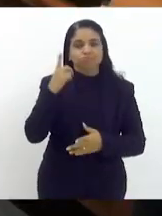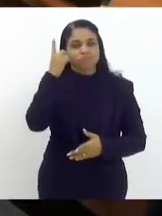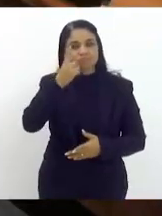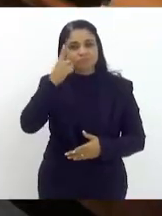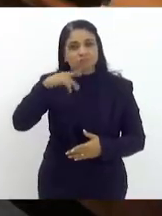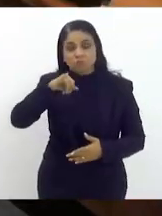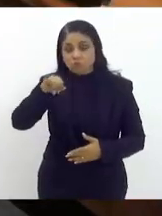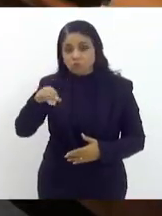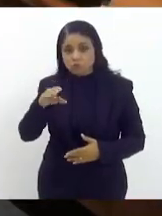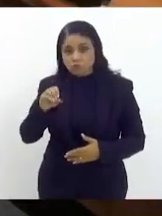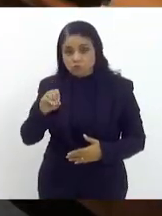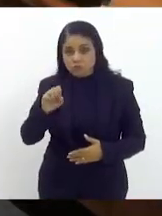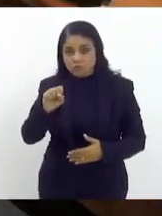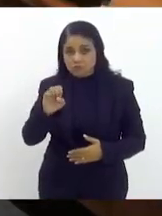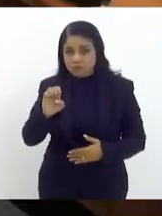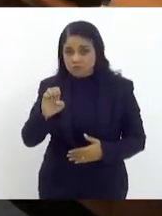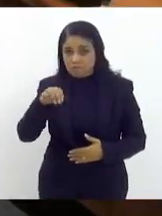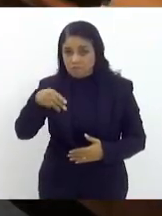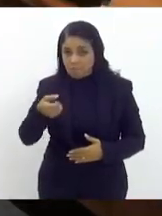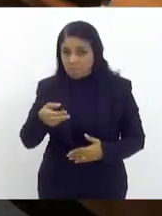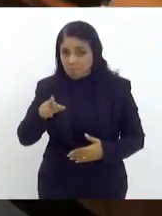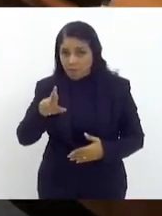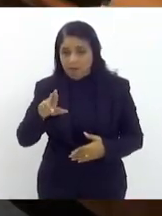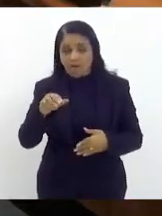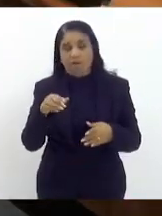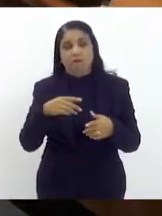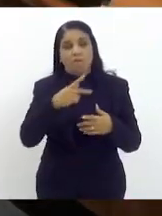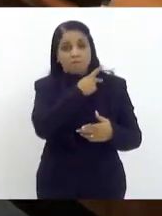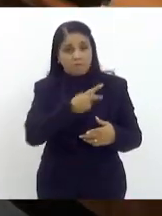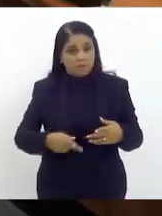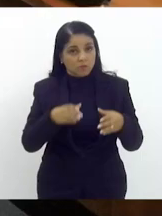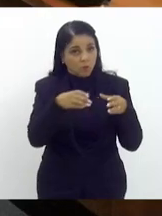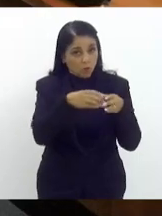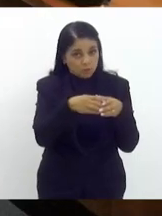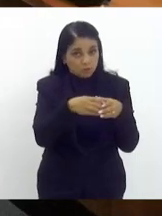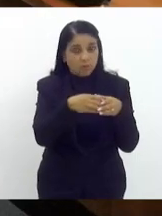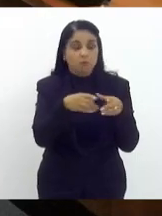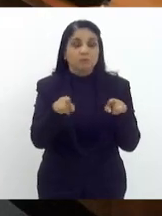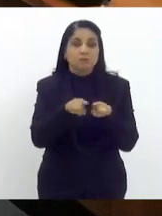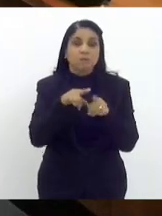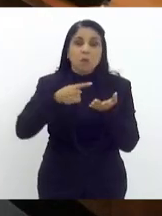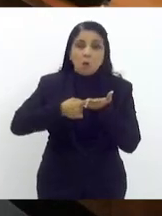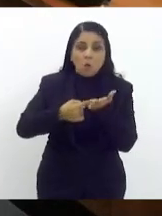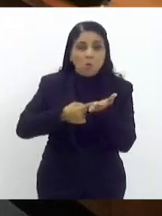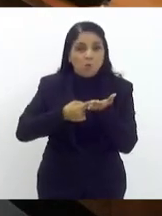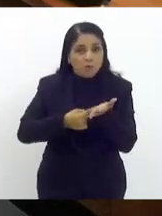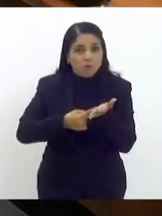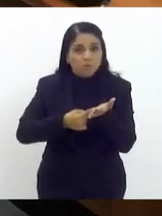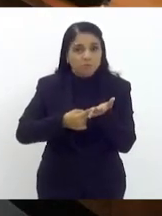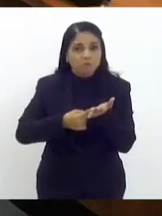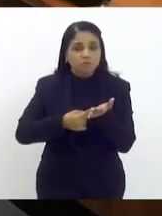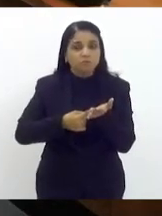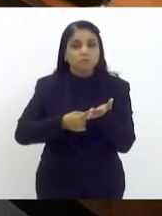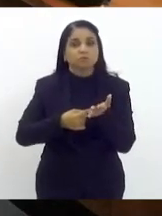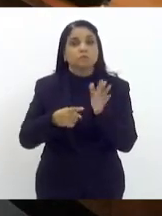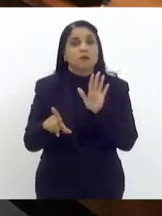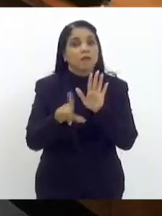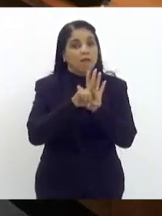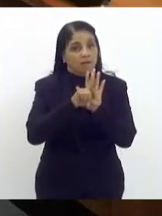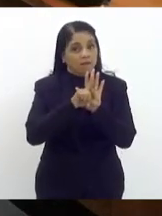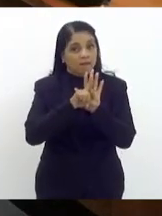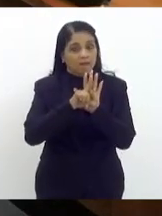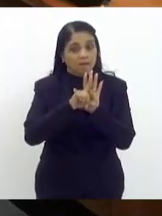dessa comissão e também a comissão do cúmprase sobre o cumprimento da lei deputada Tia Ju que